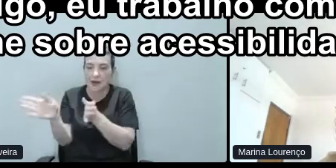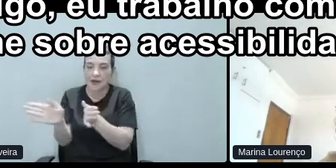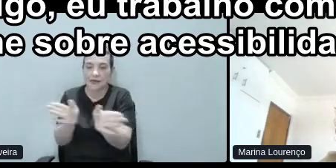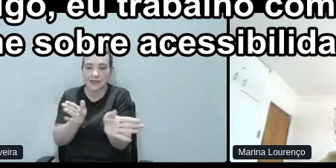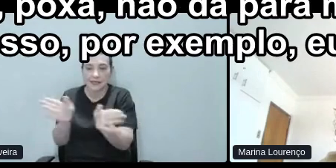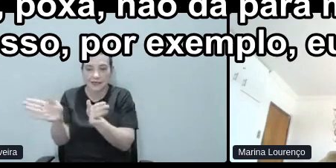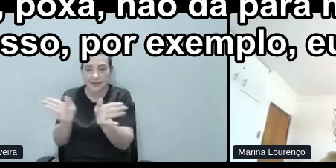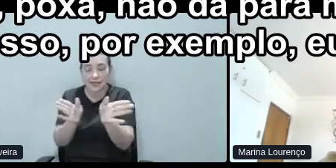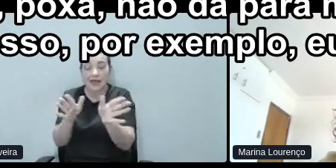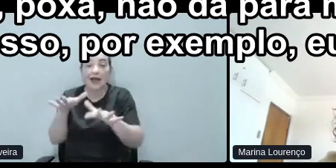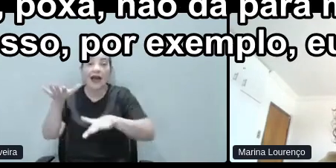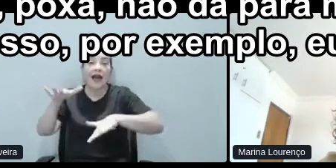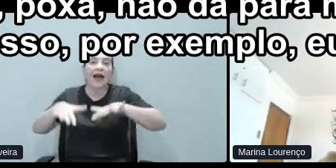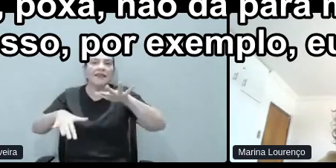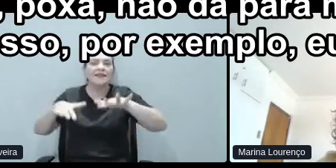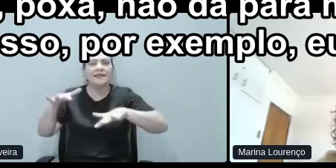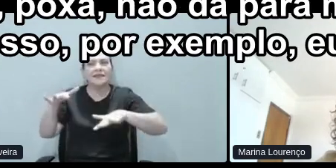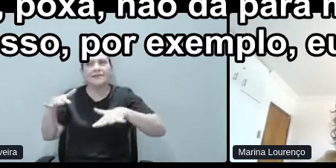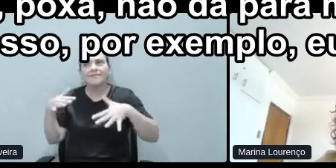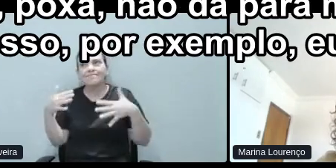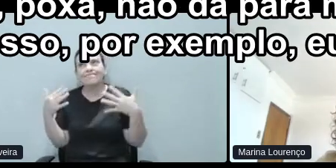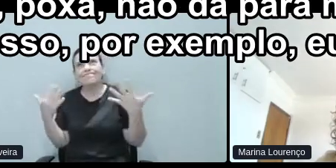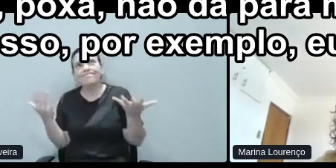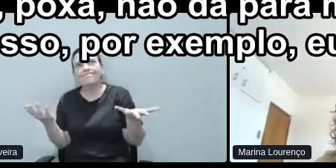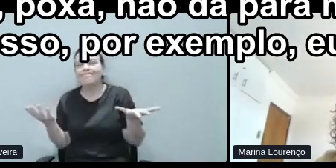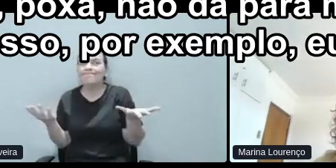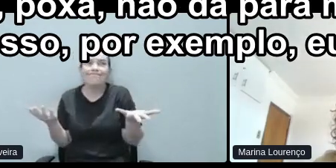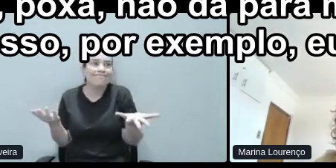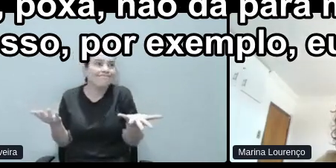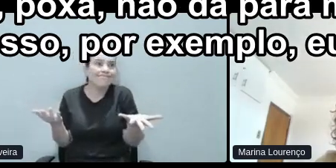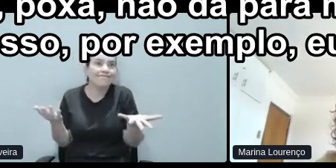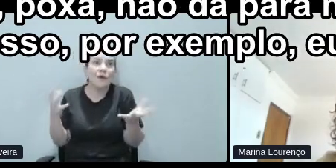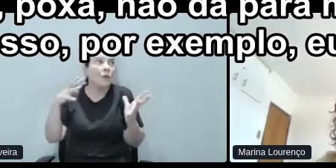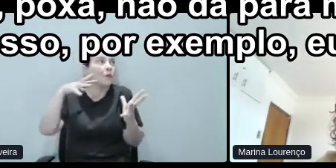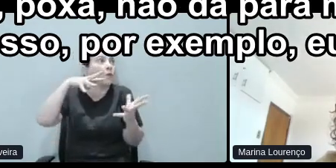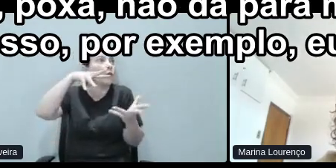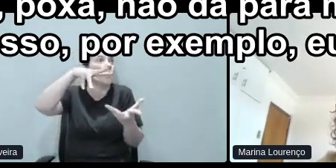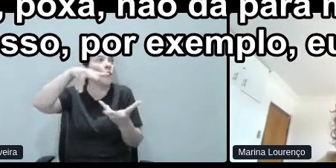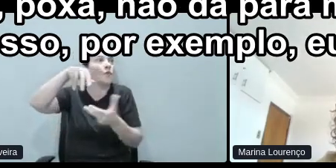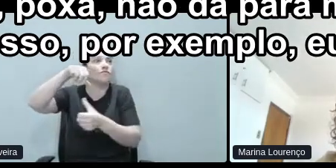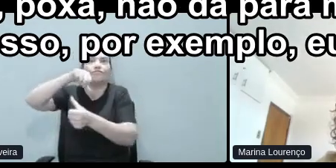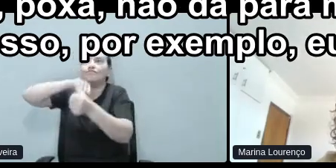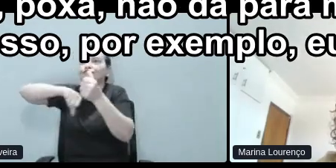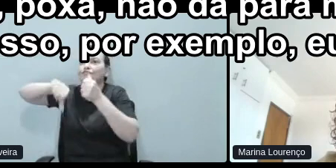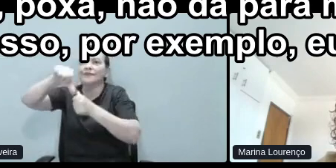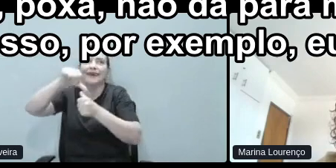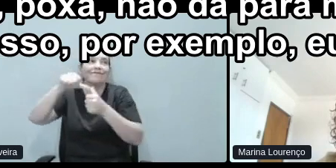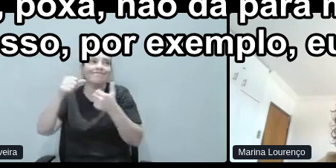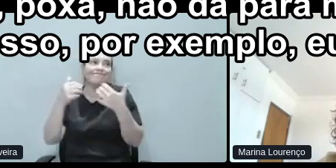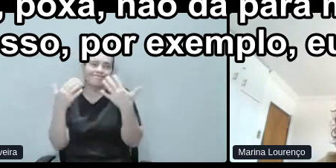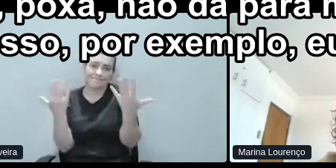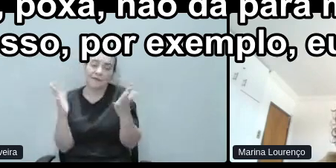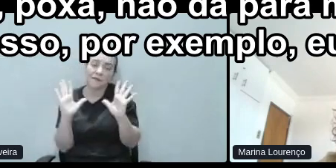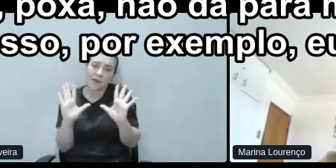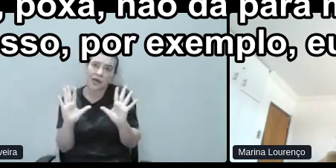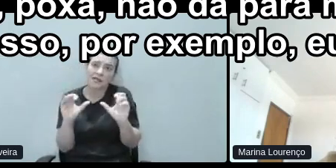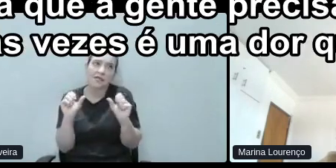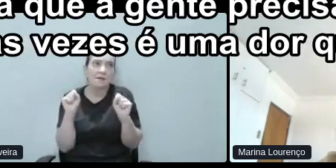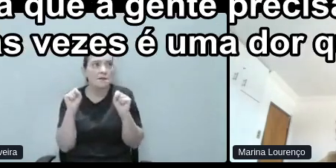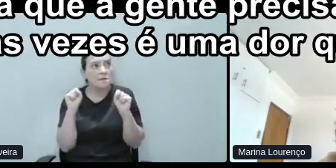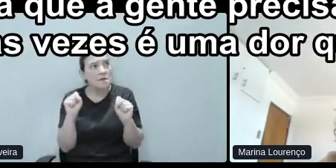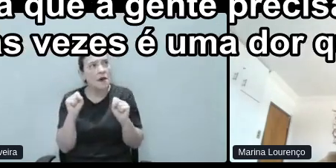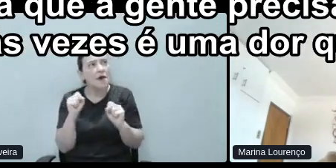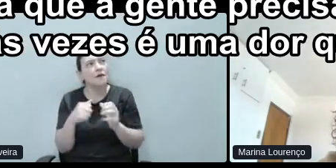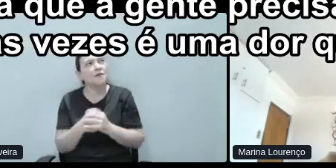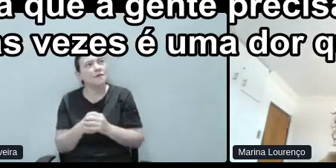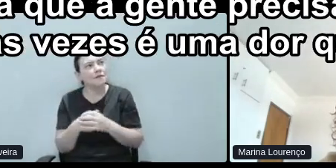às vezes, a gente sente, poxa, não dá para mudar o mundo, né, mas eu posso, por exemplo, eu digo a ele, poxa, é tanta coisa